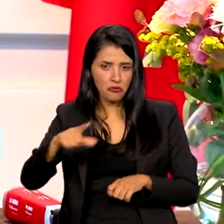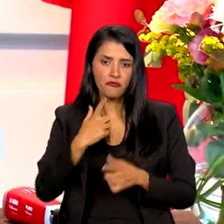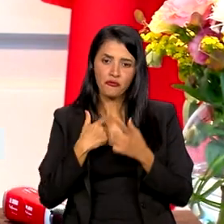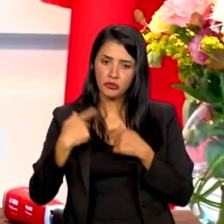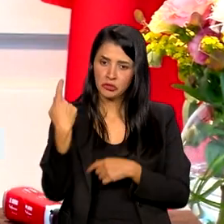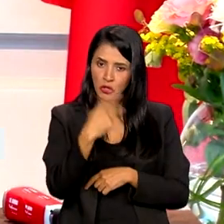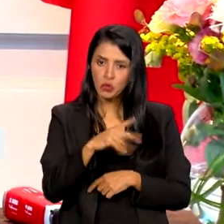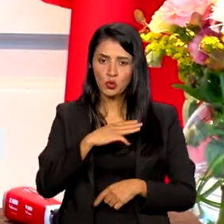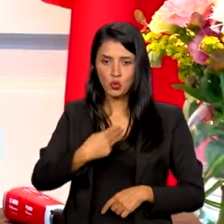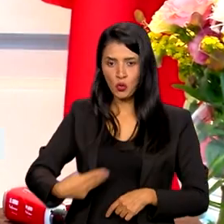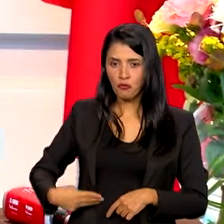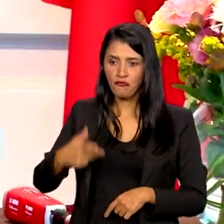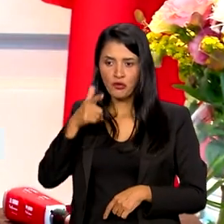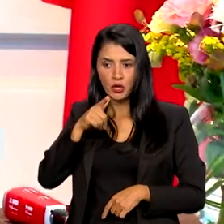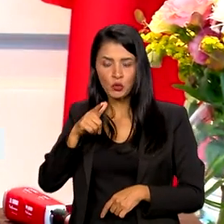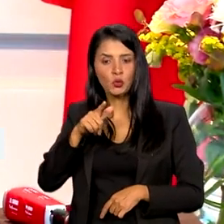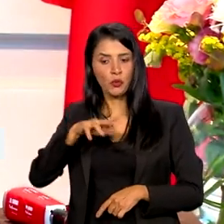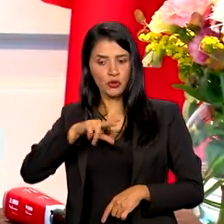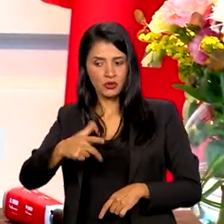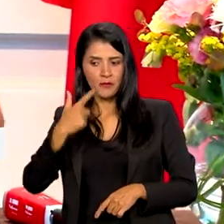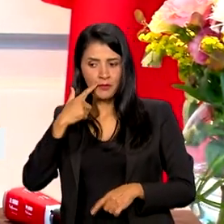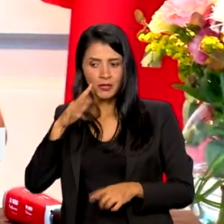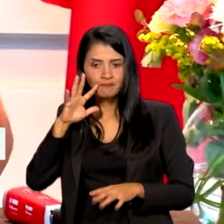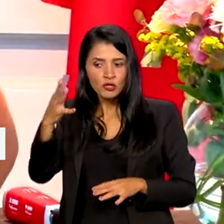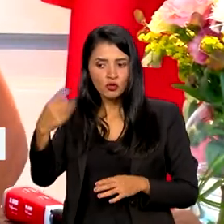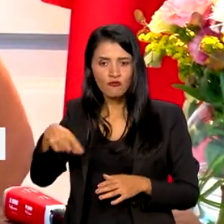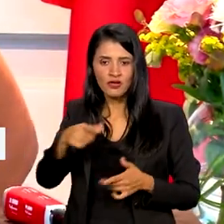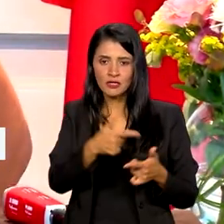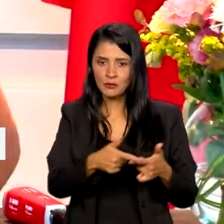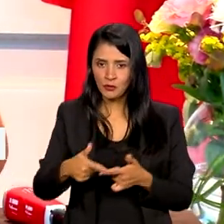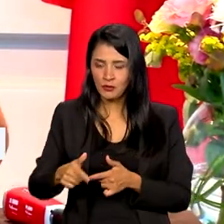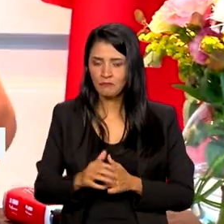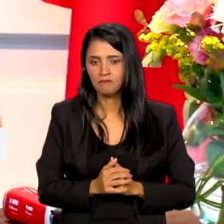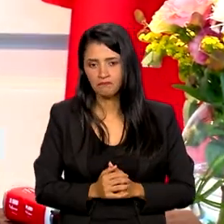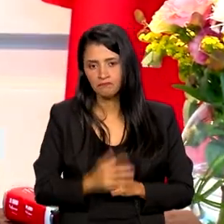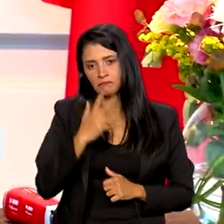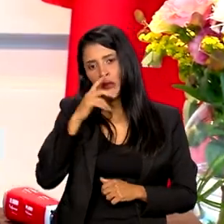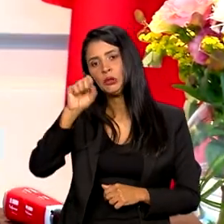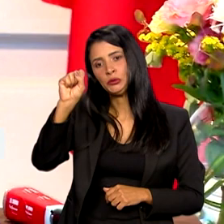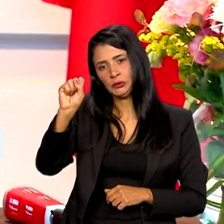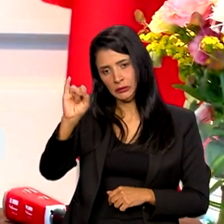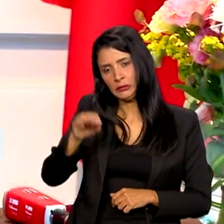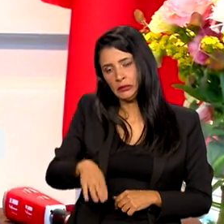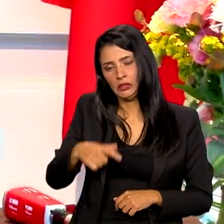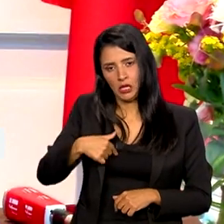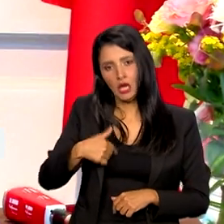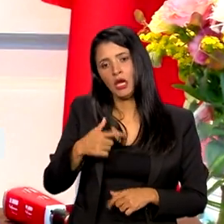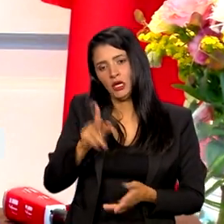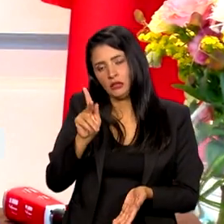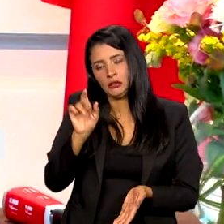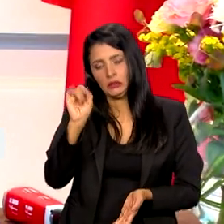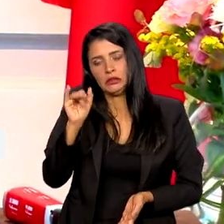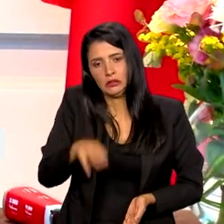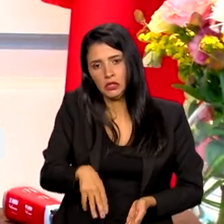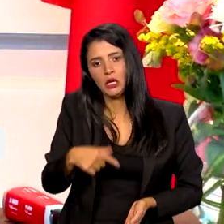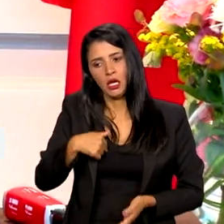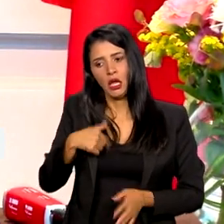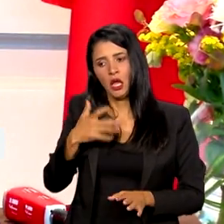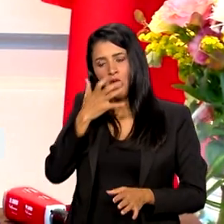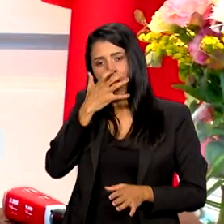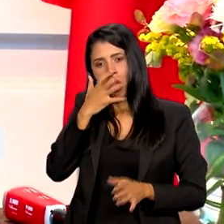em tentar resolver essas situações. Eu acho que sim. Nada, imagina. Obrigada a você. Eu fiquei, sim, ali